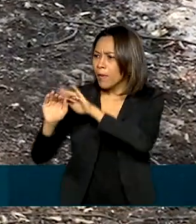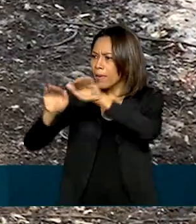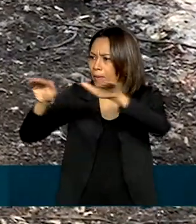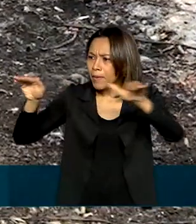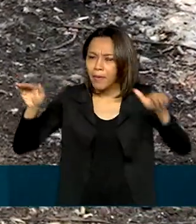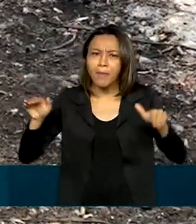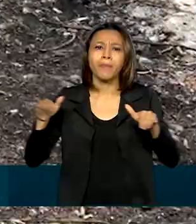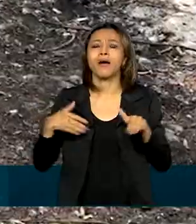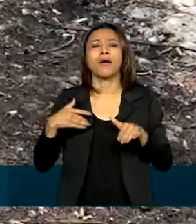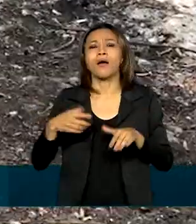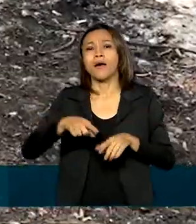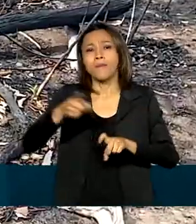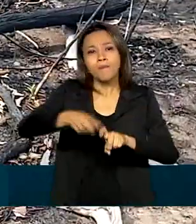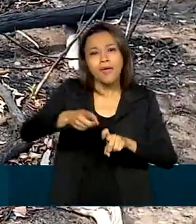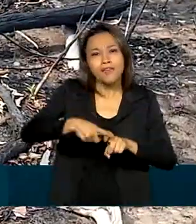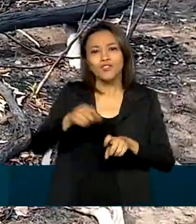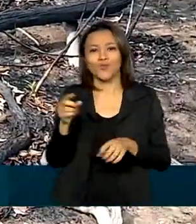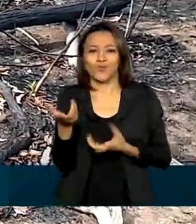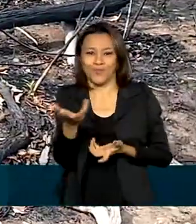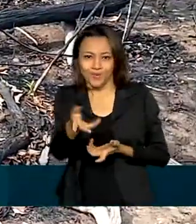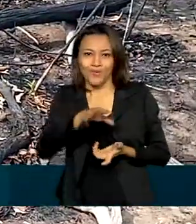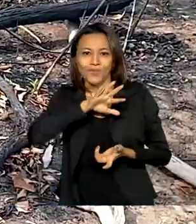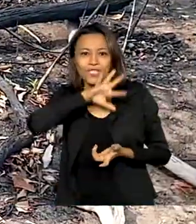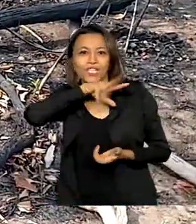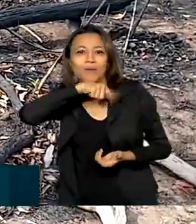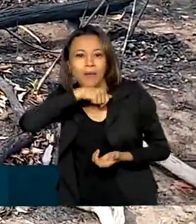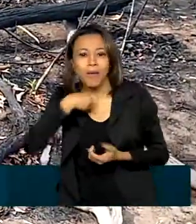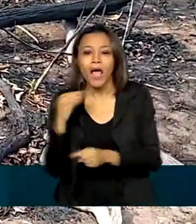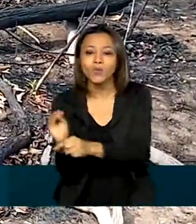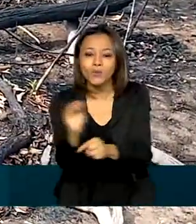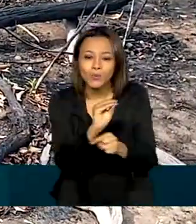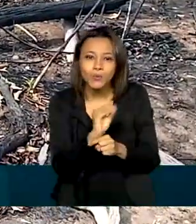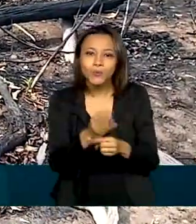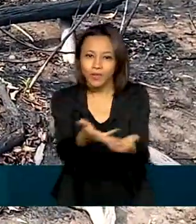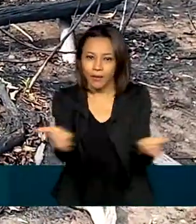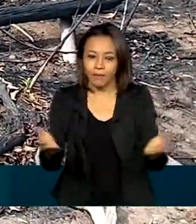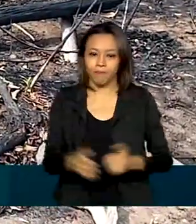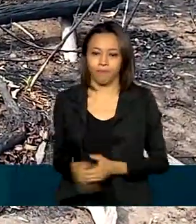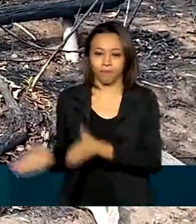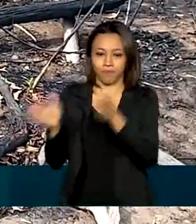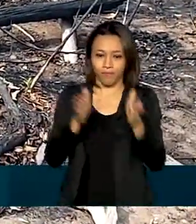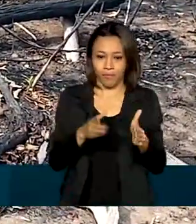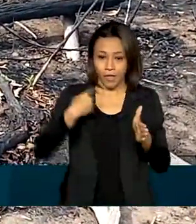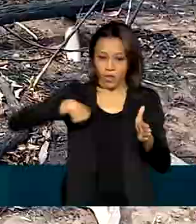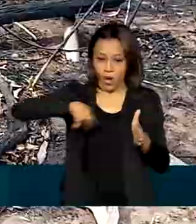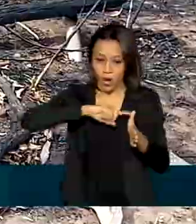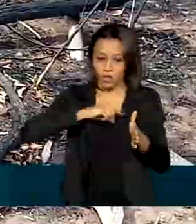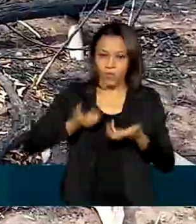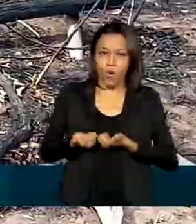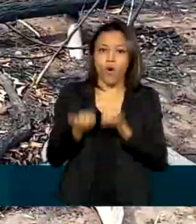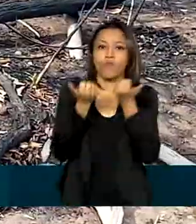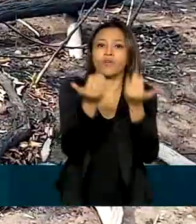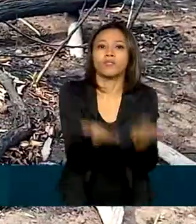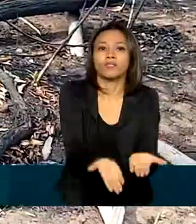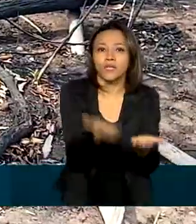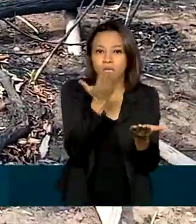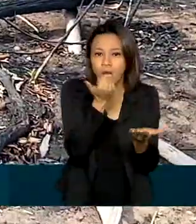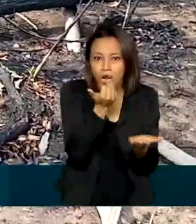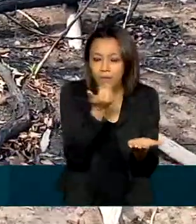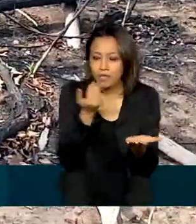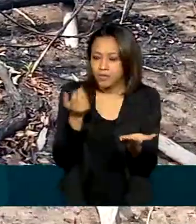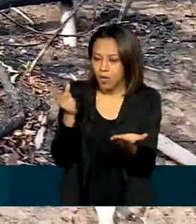veterinários voluntários. A nossa equipe está fornecendo alimentos para os animais em pontos